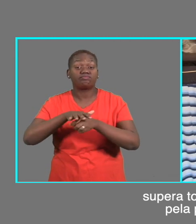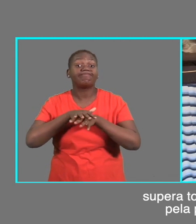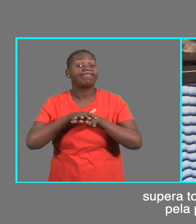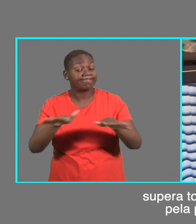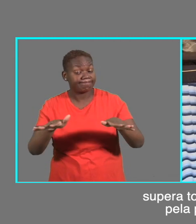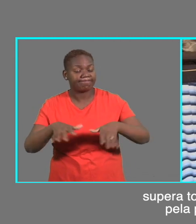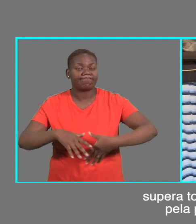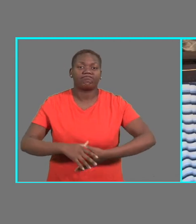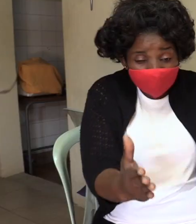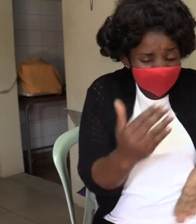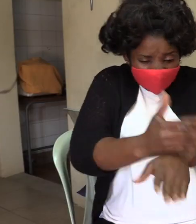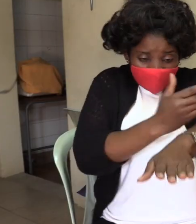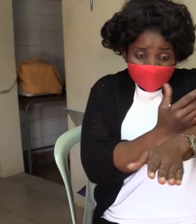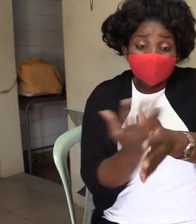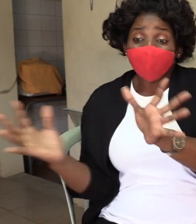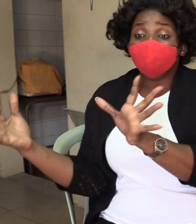pandemia da Covid-19.